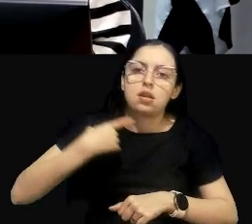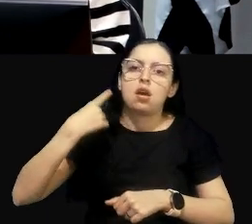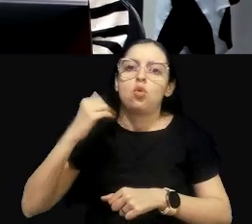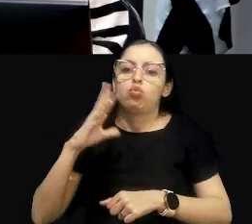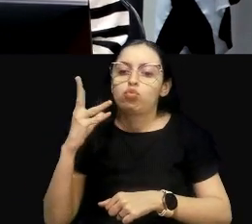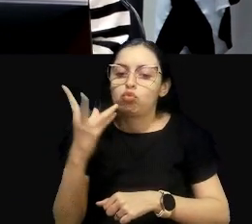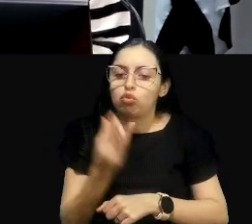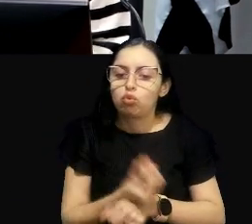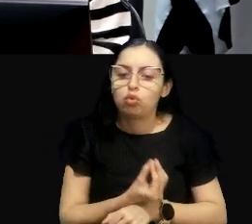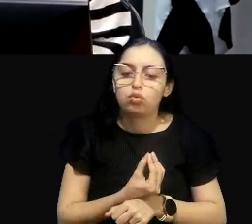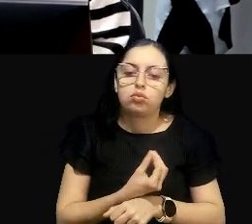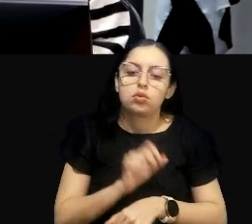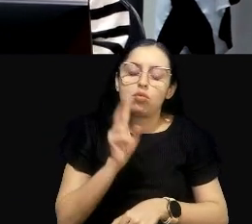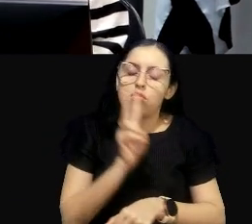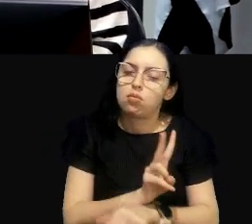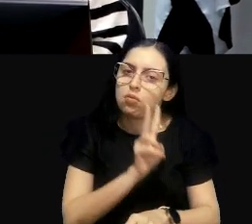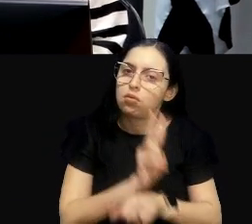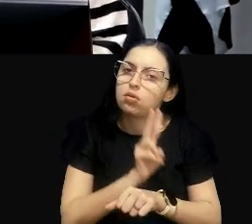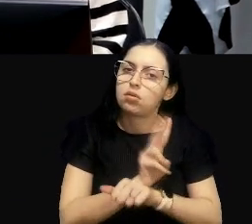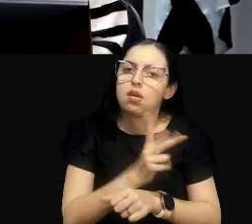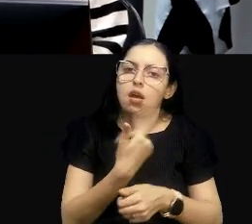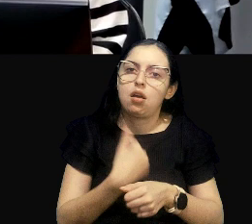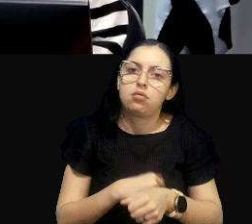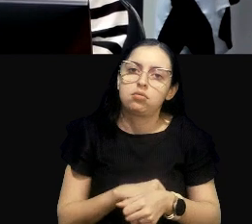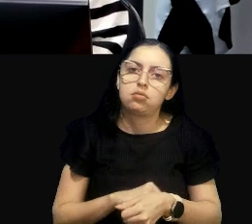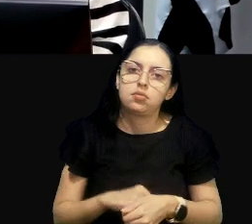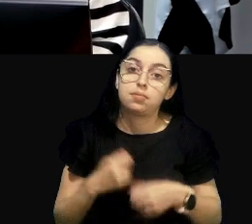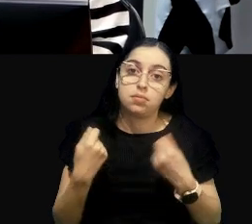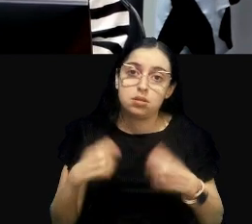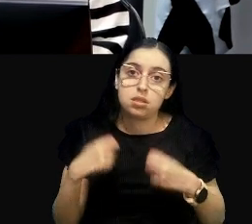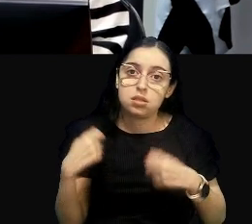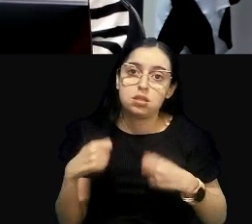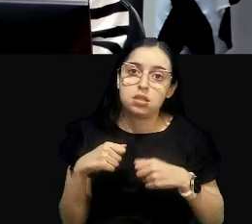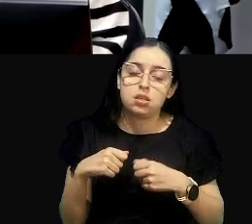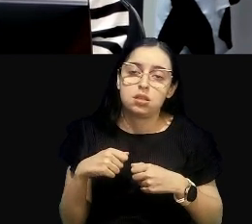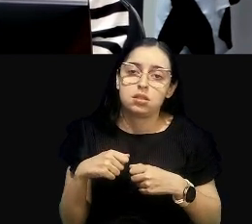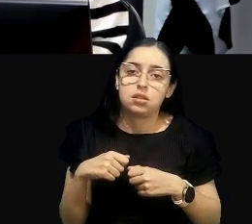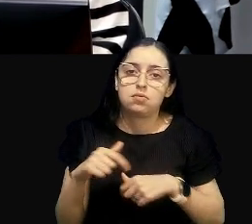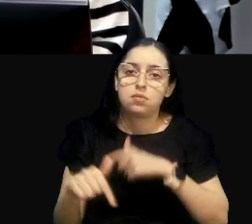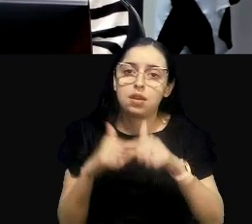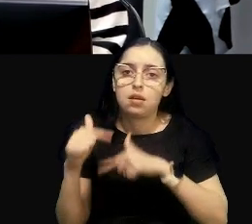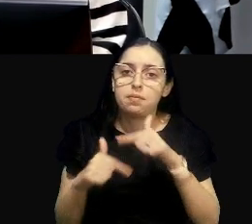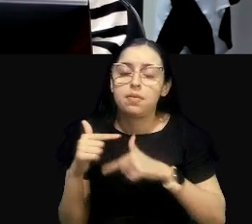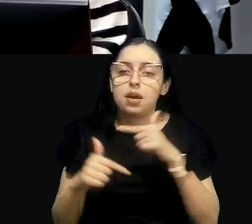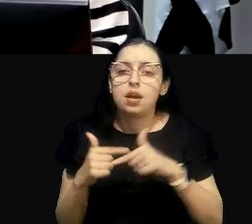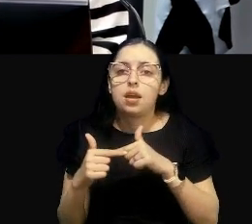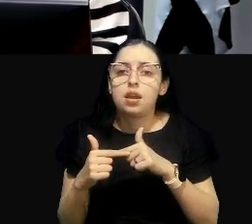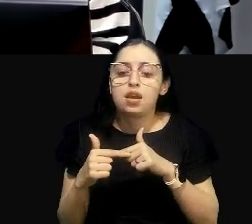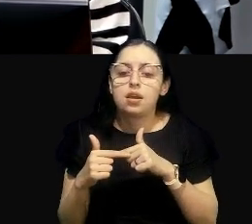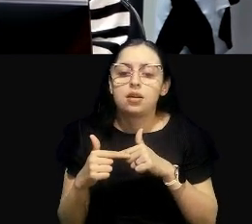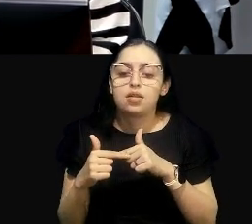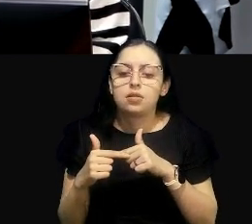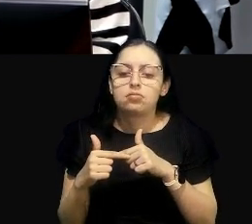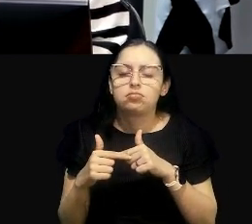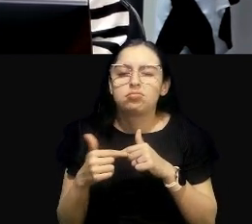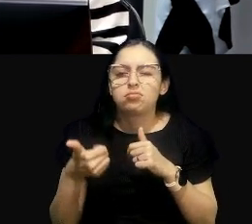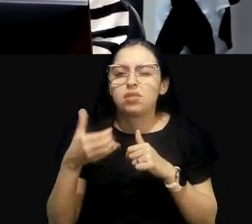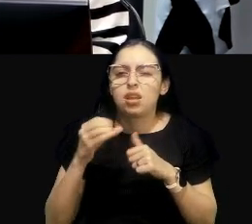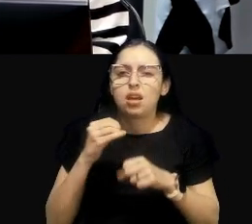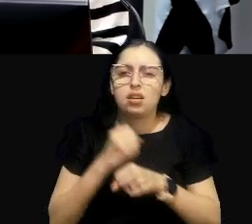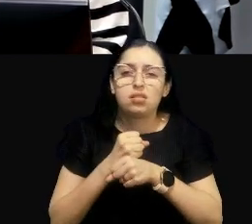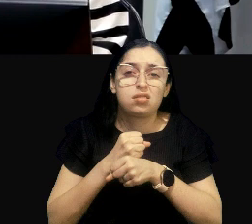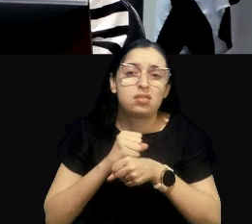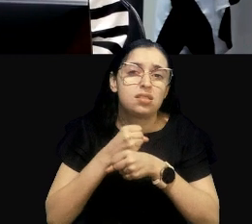isso. O próprio monitoramento. A gente trabalha numa faixa de 10 anos em cima do